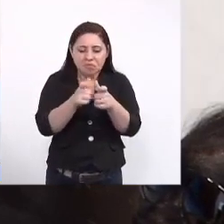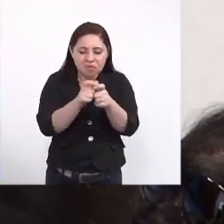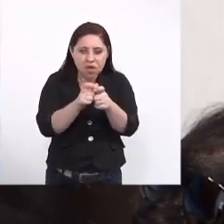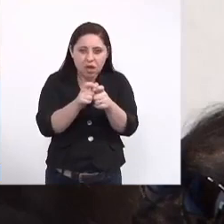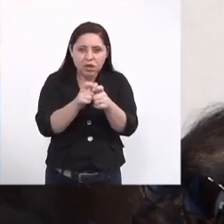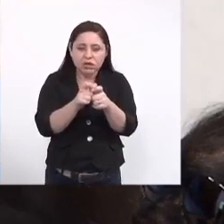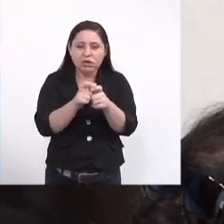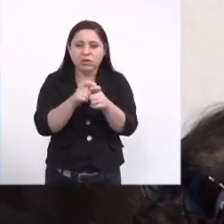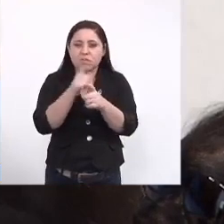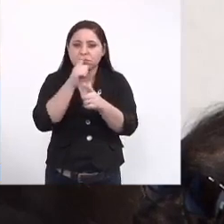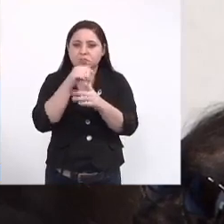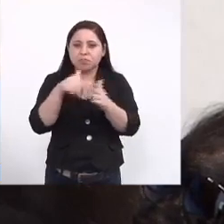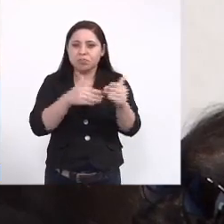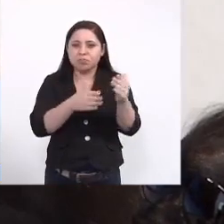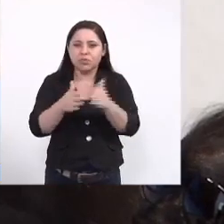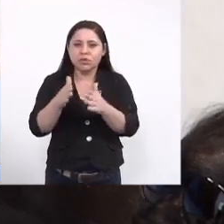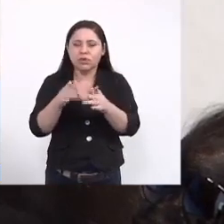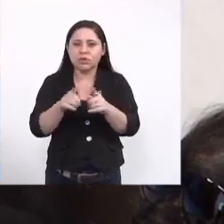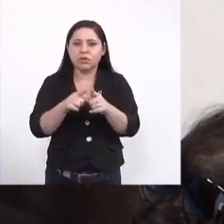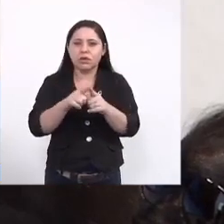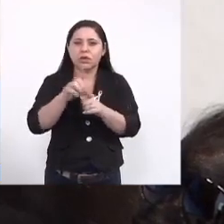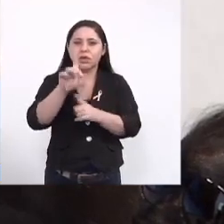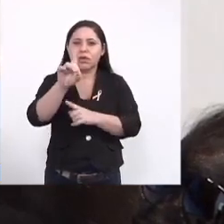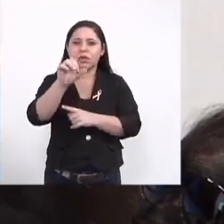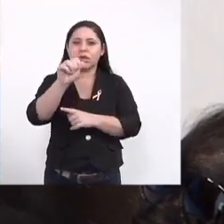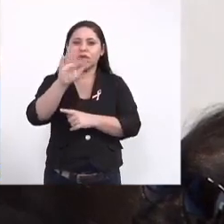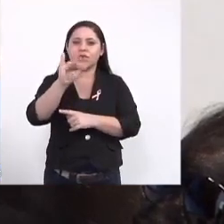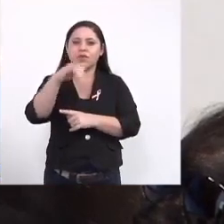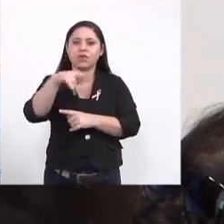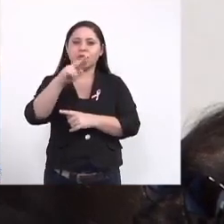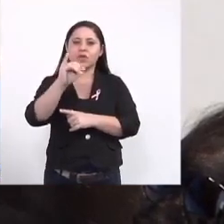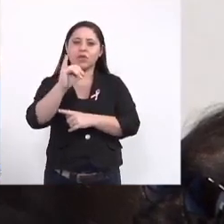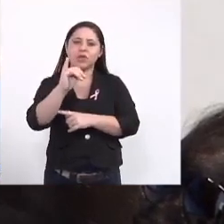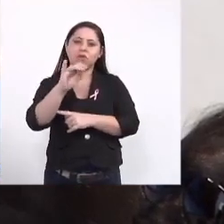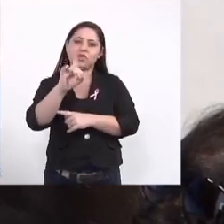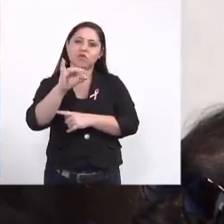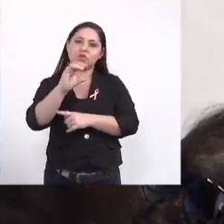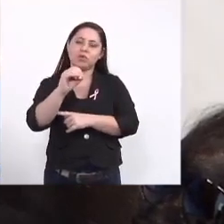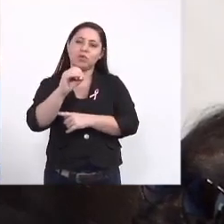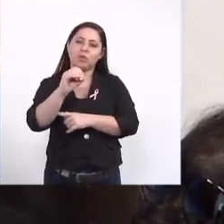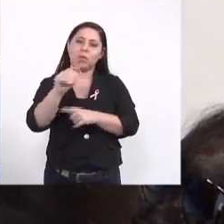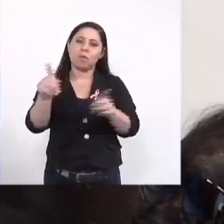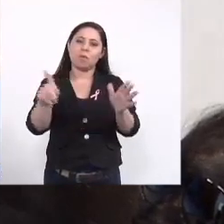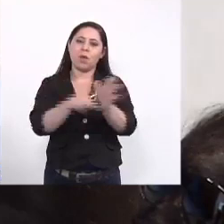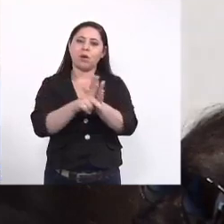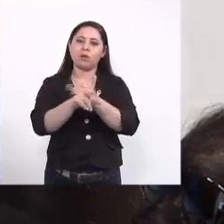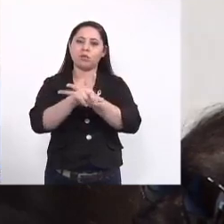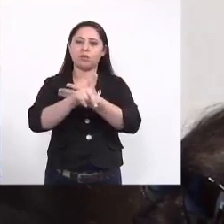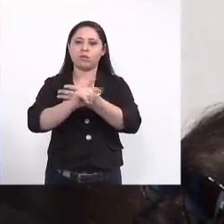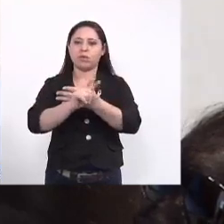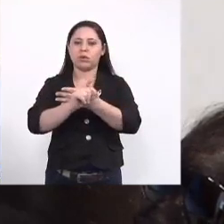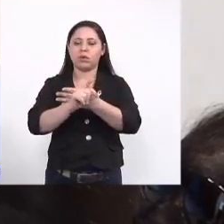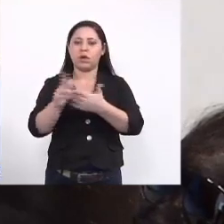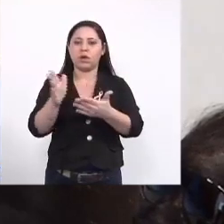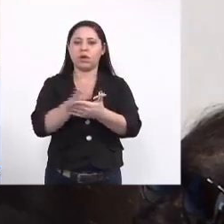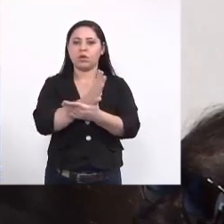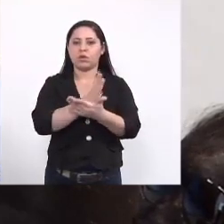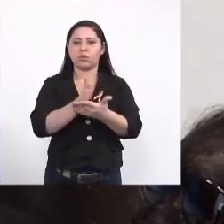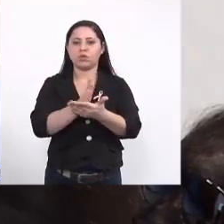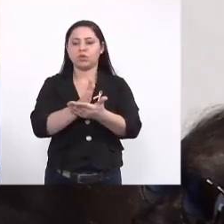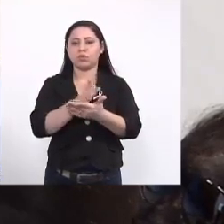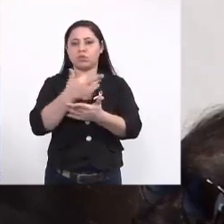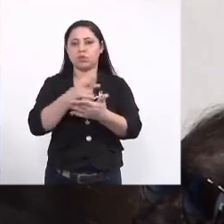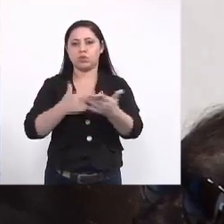dafna com o dafinídeo do Pantanal também alguns ainda estão no prelo alguns em